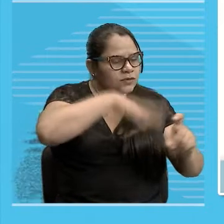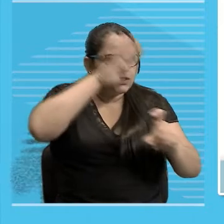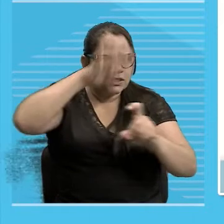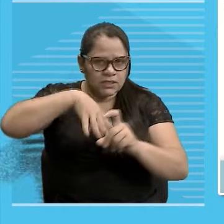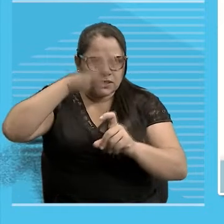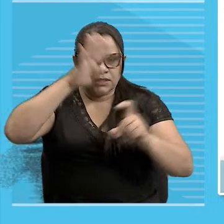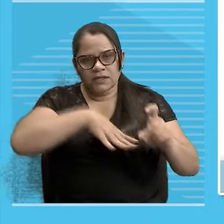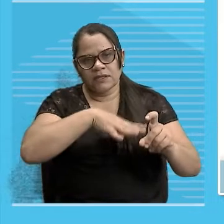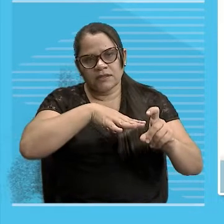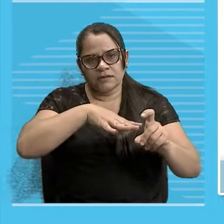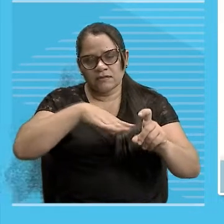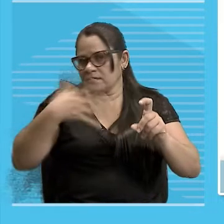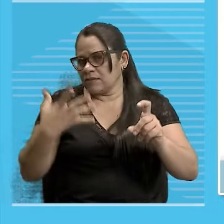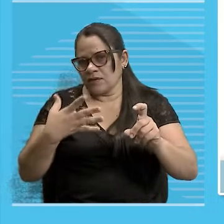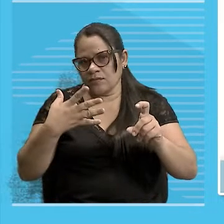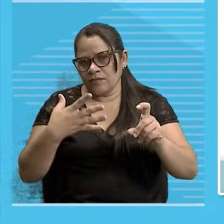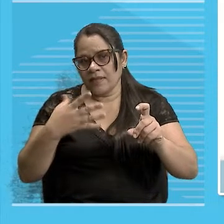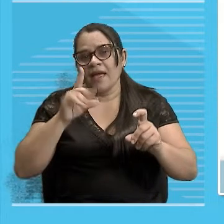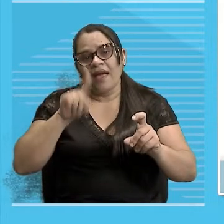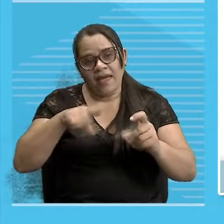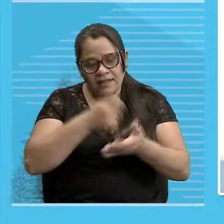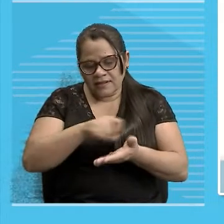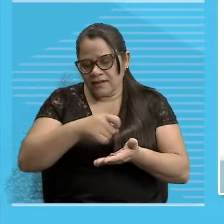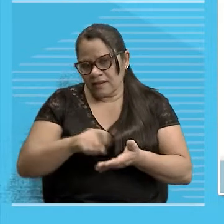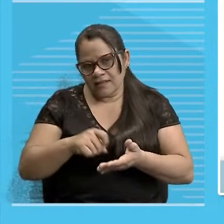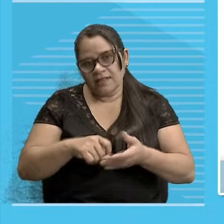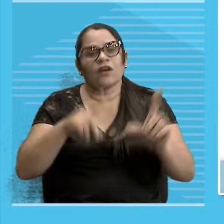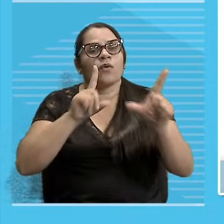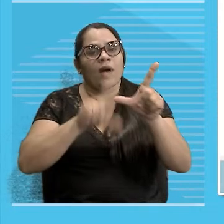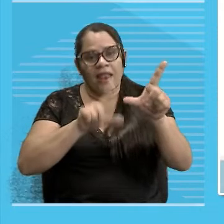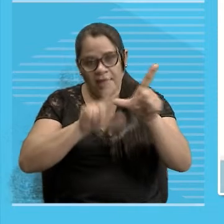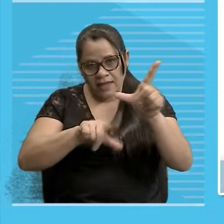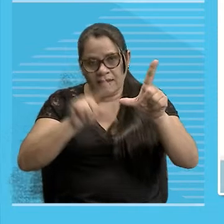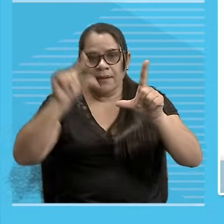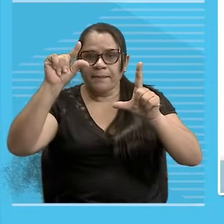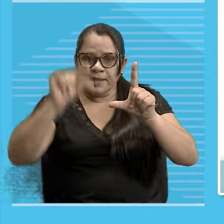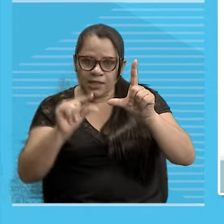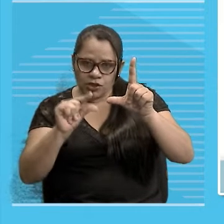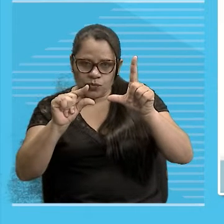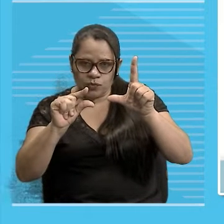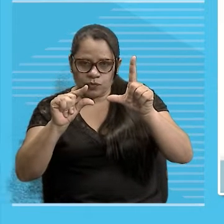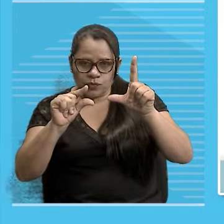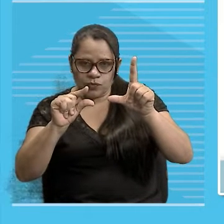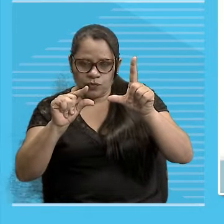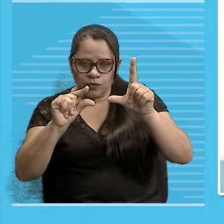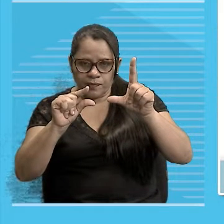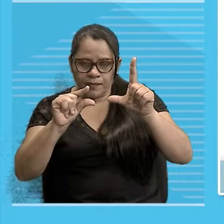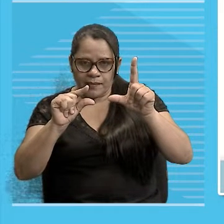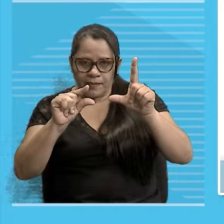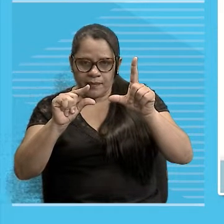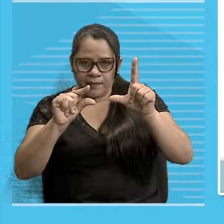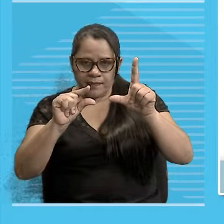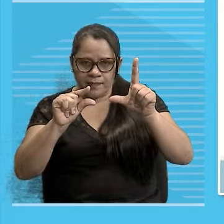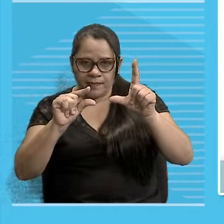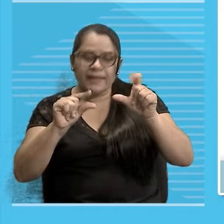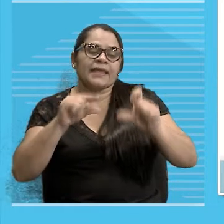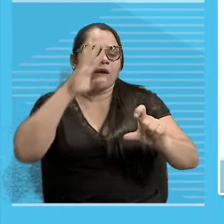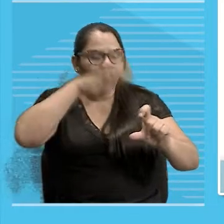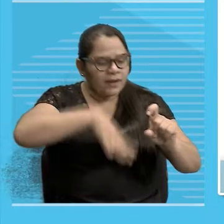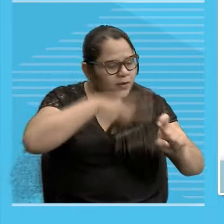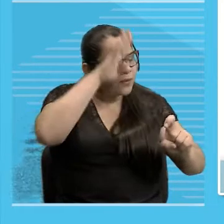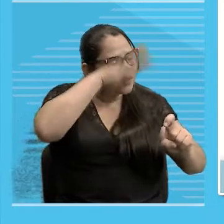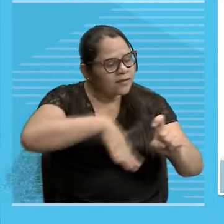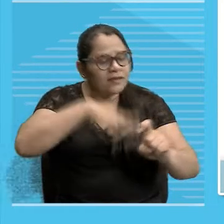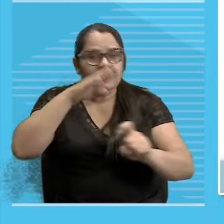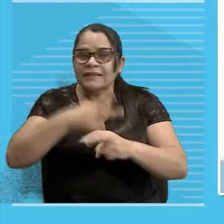é escrita com um D minúsculo Agora Agora quando você vai falar especificamente Os deuses do Olimpo Aí vai aparecer o Eros Vai